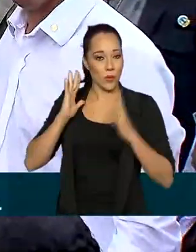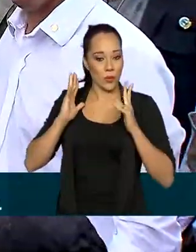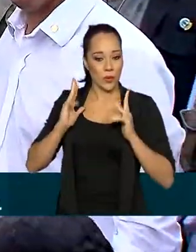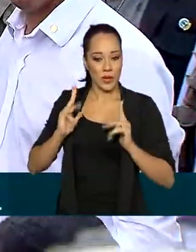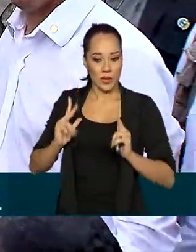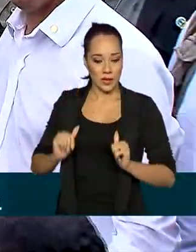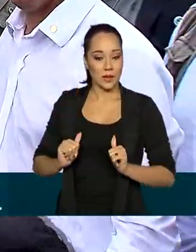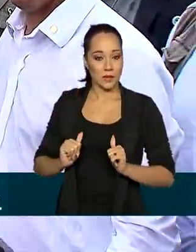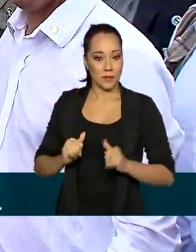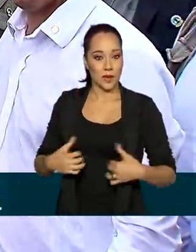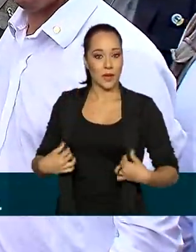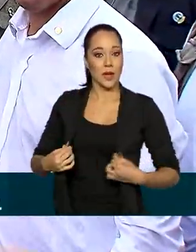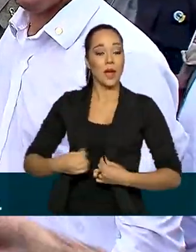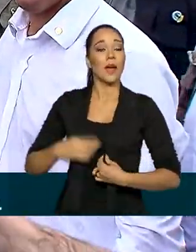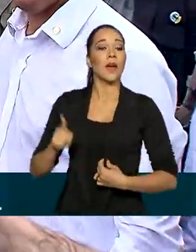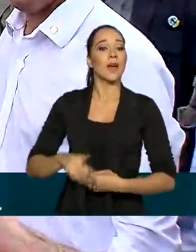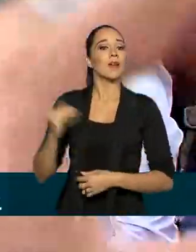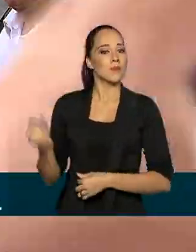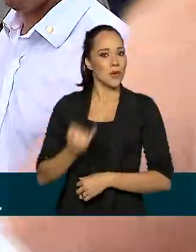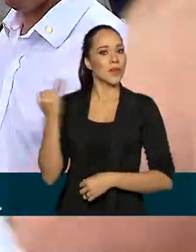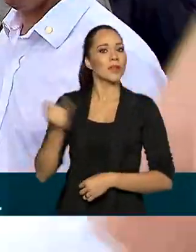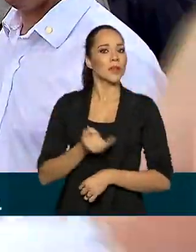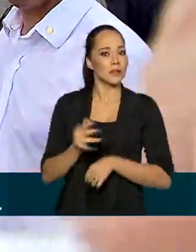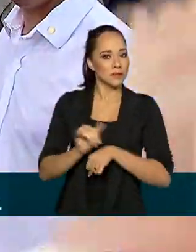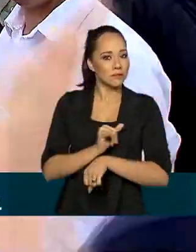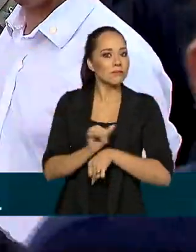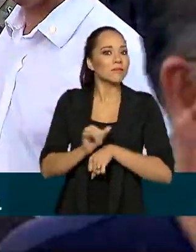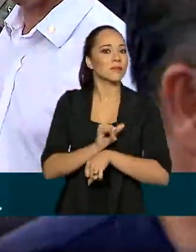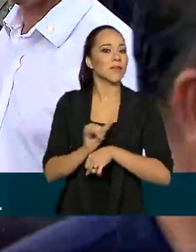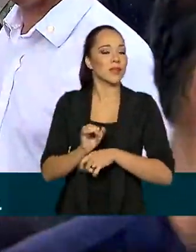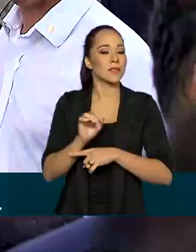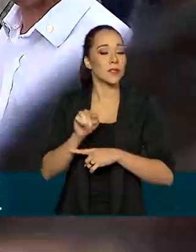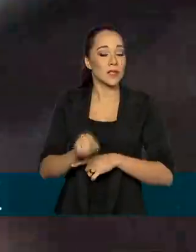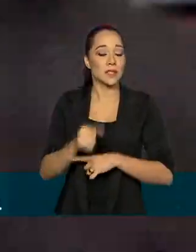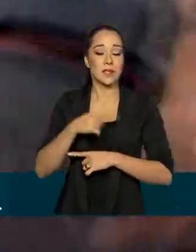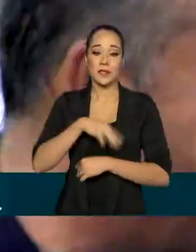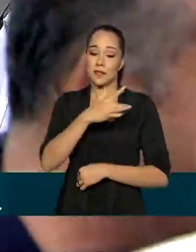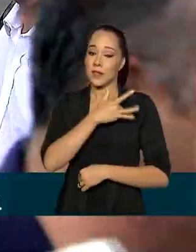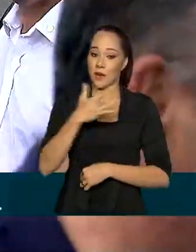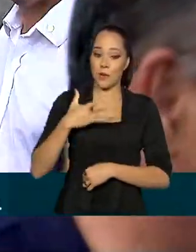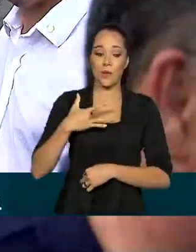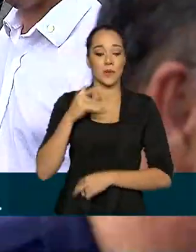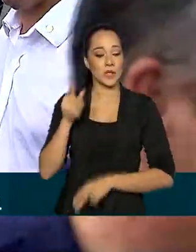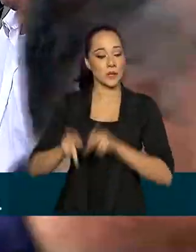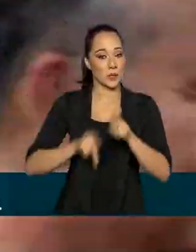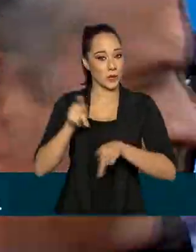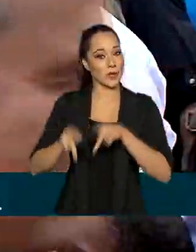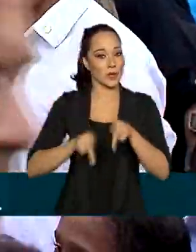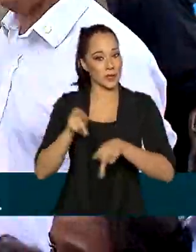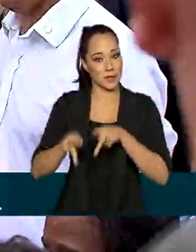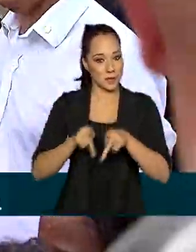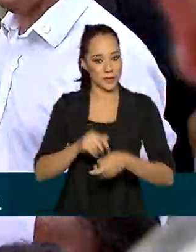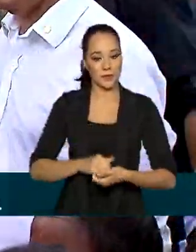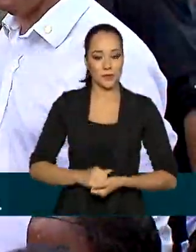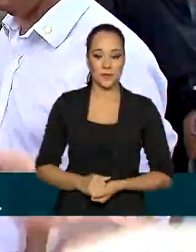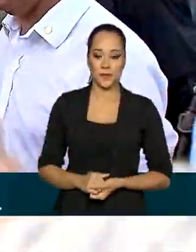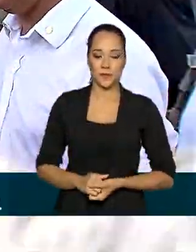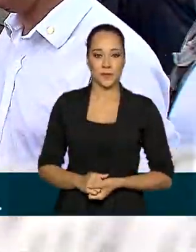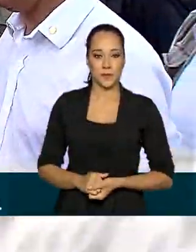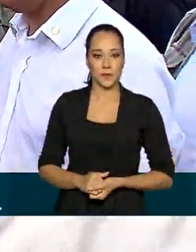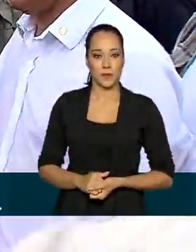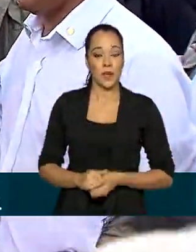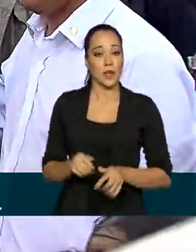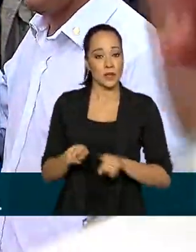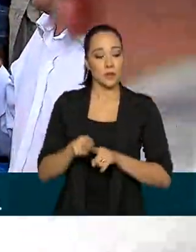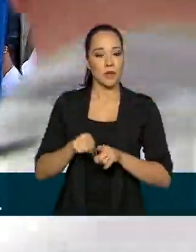é uma importante ação de saneamento, de saúde da população. As